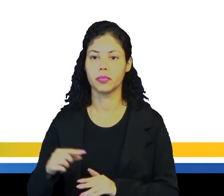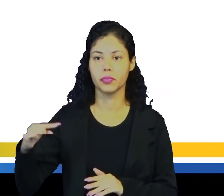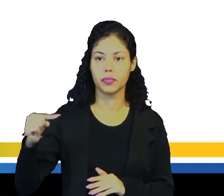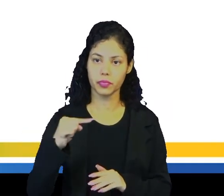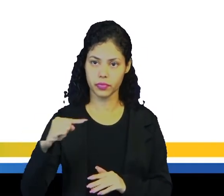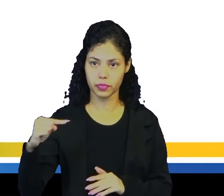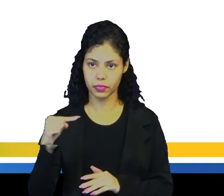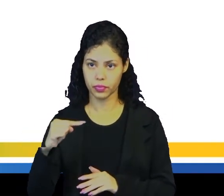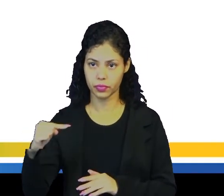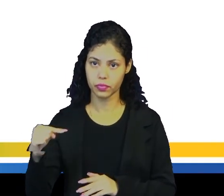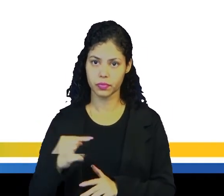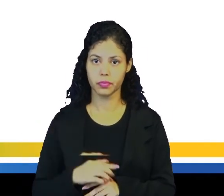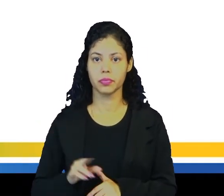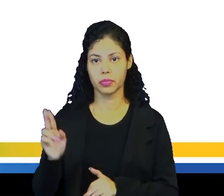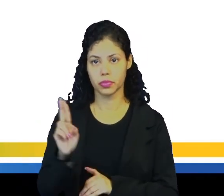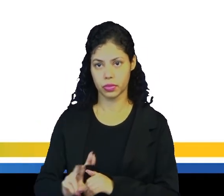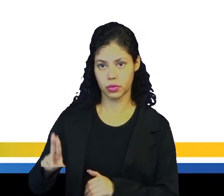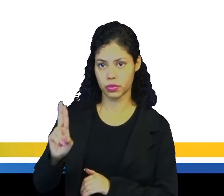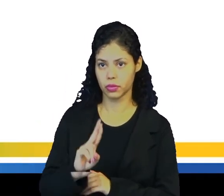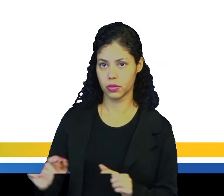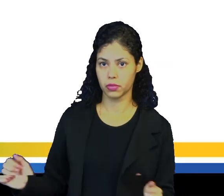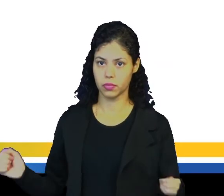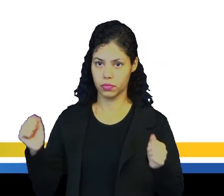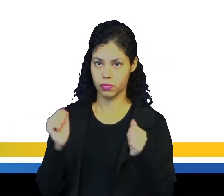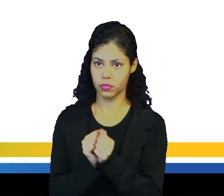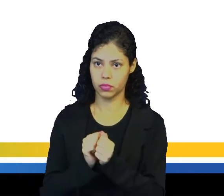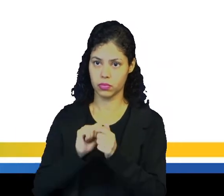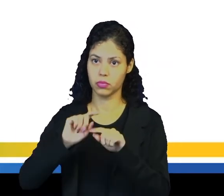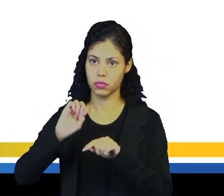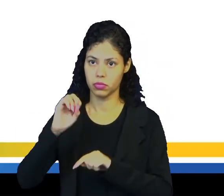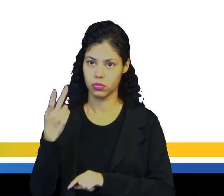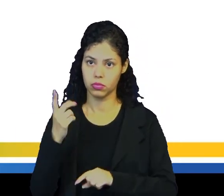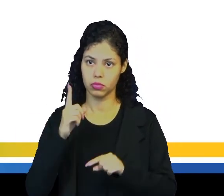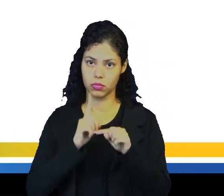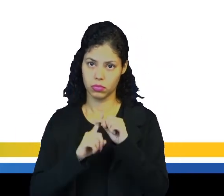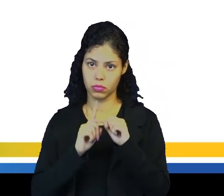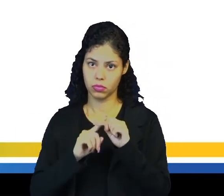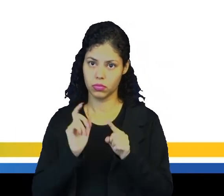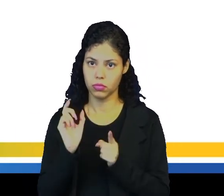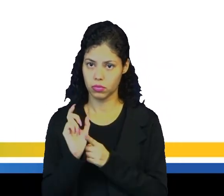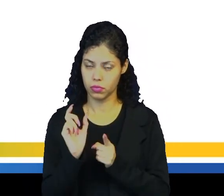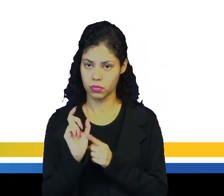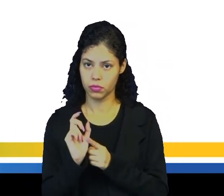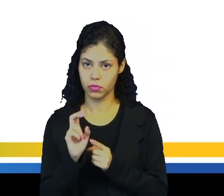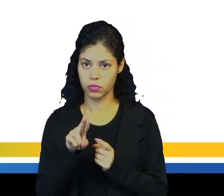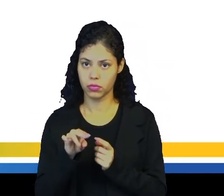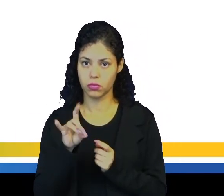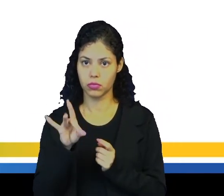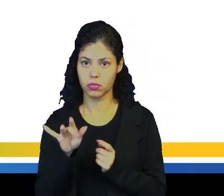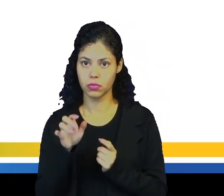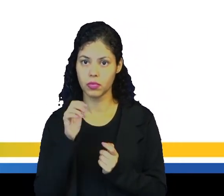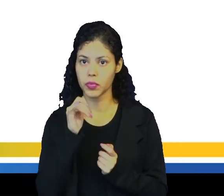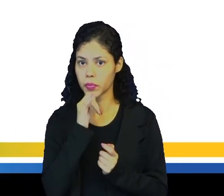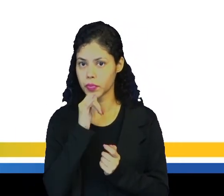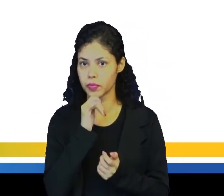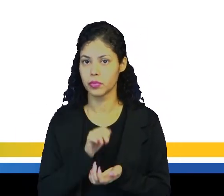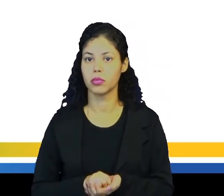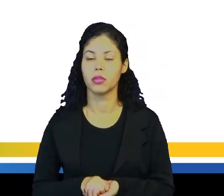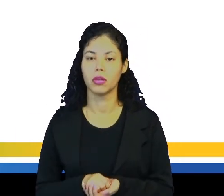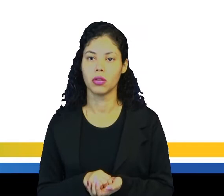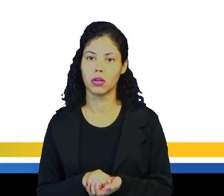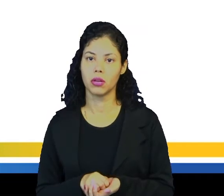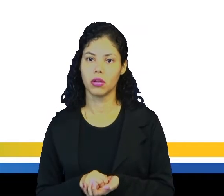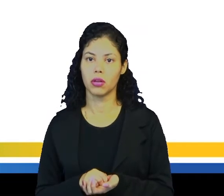O hífen é utilizado para unir duas ou mais palavras que formam uma unidade. Por exemplo,